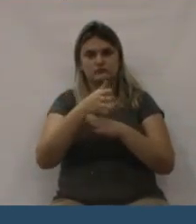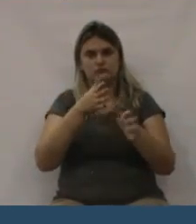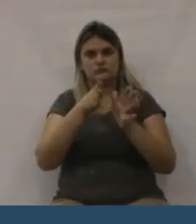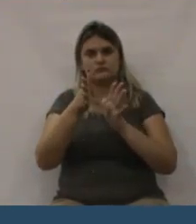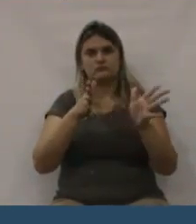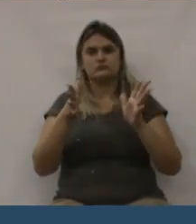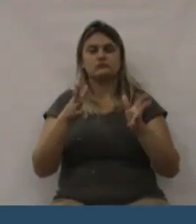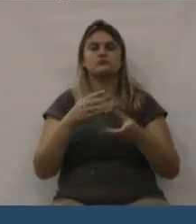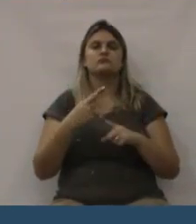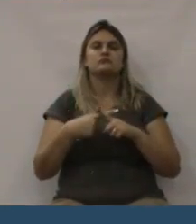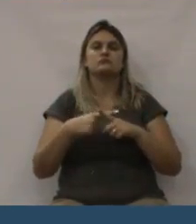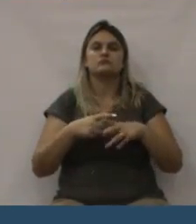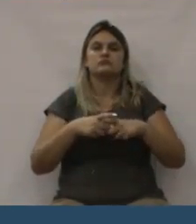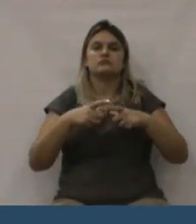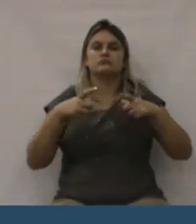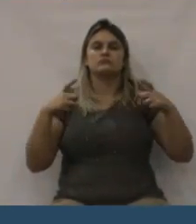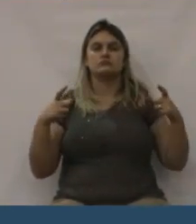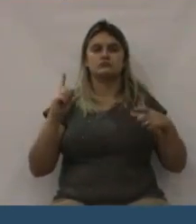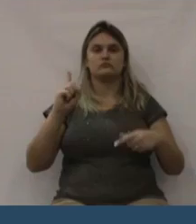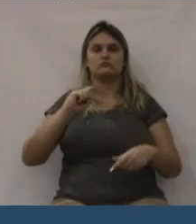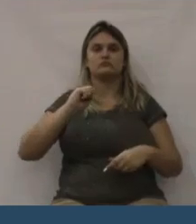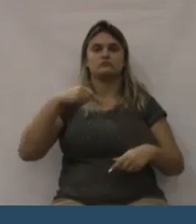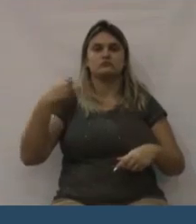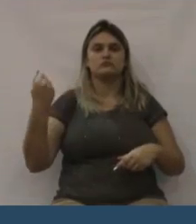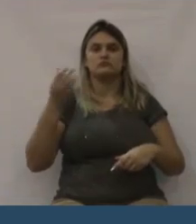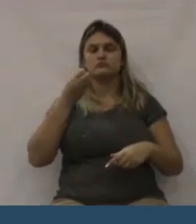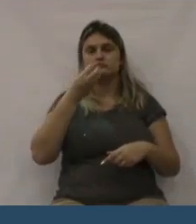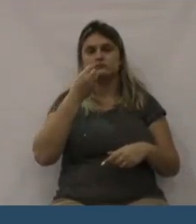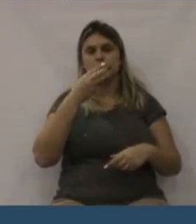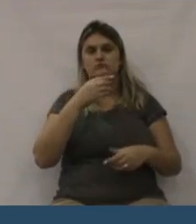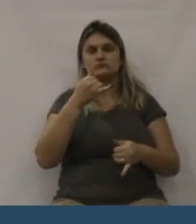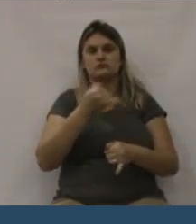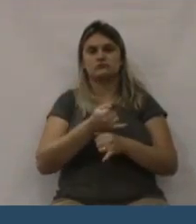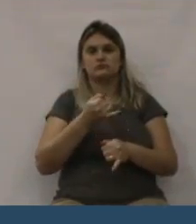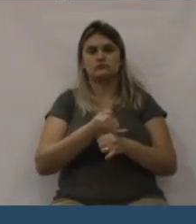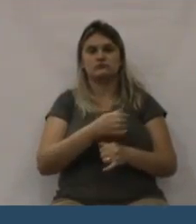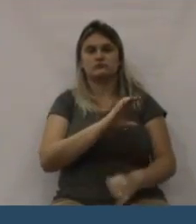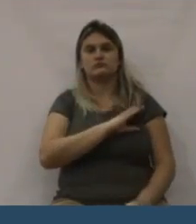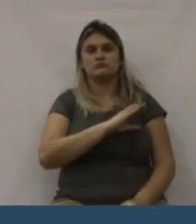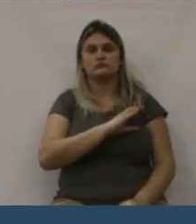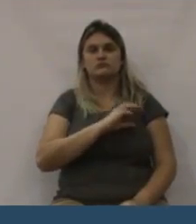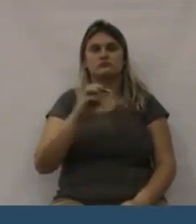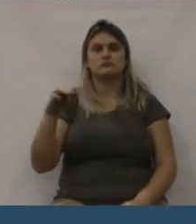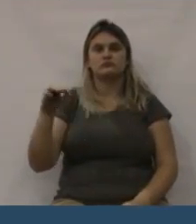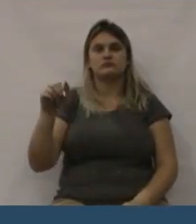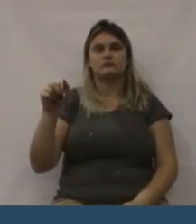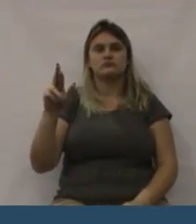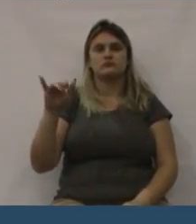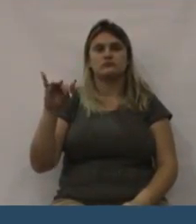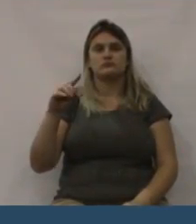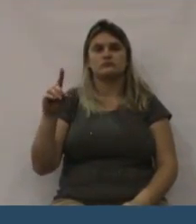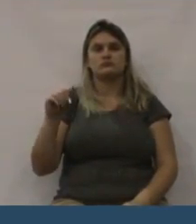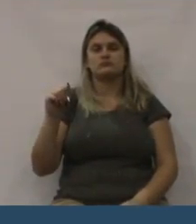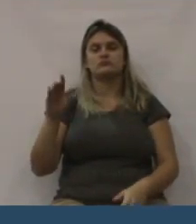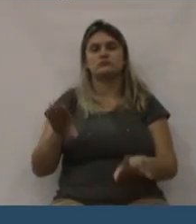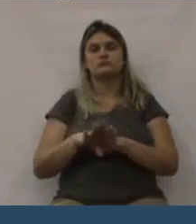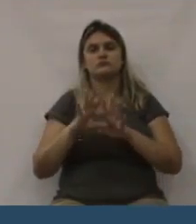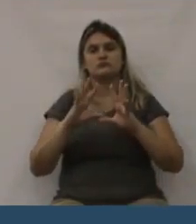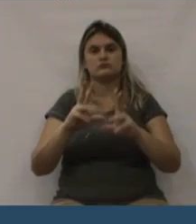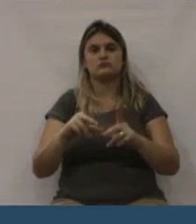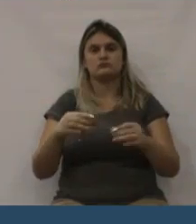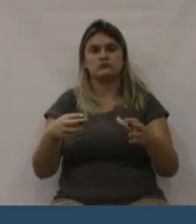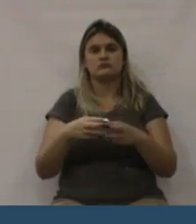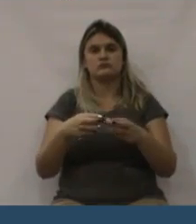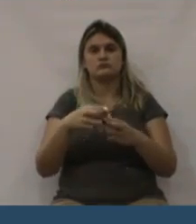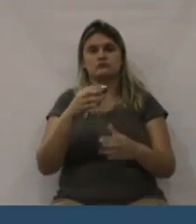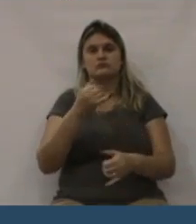prefeito, foi conseguido a sede da Associação da Terceira Idade, lá em São Cristóvão, uma sede boa. E agora,